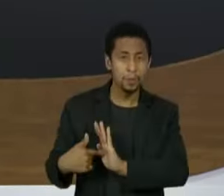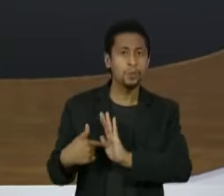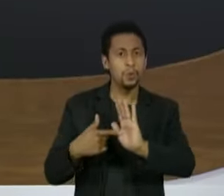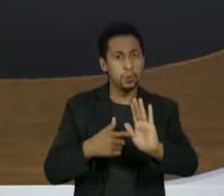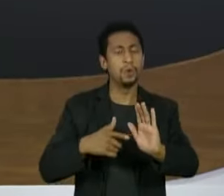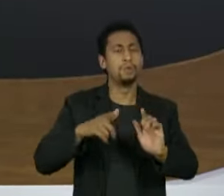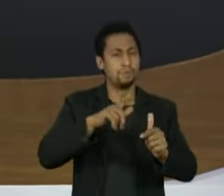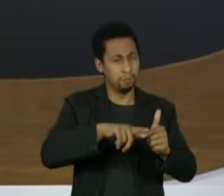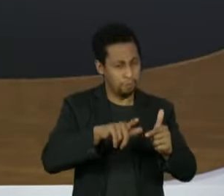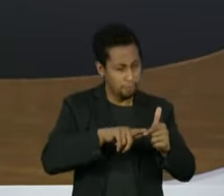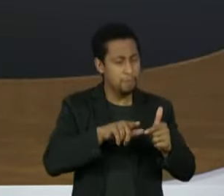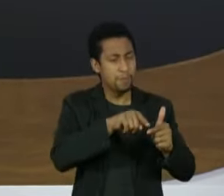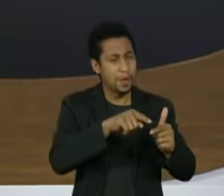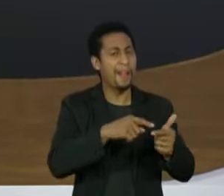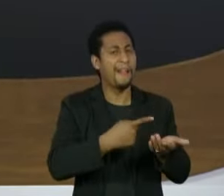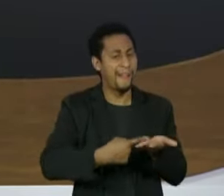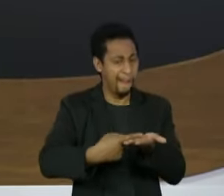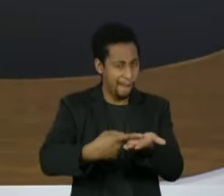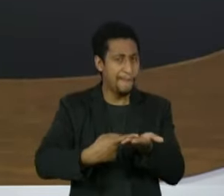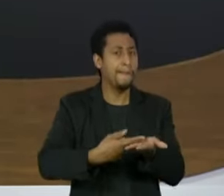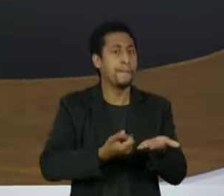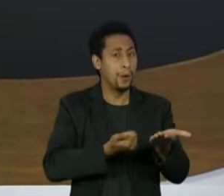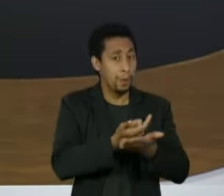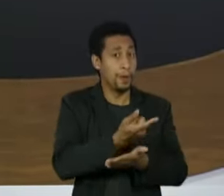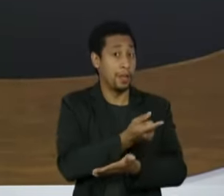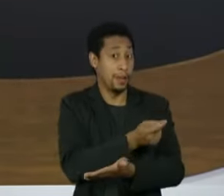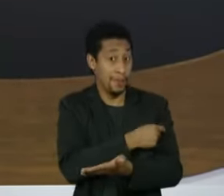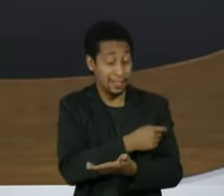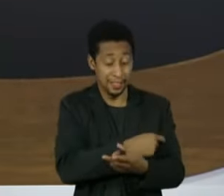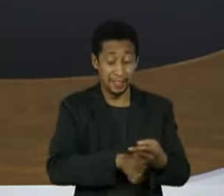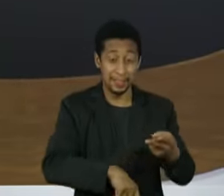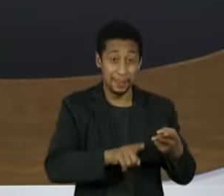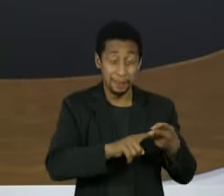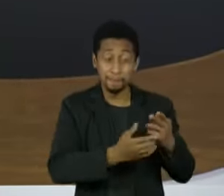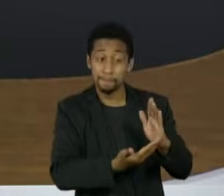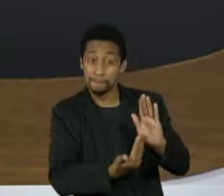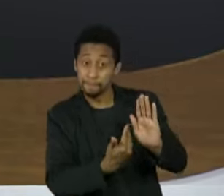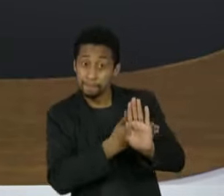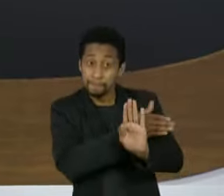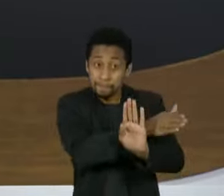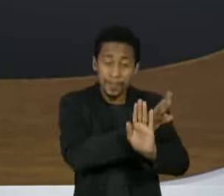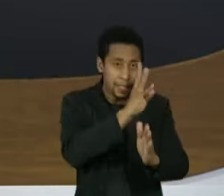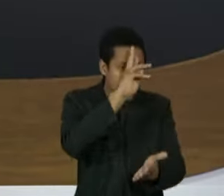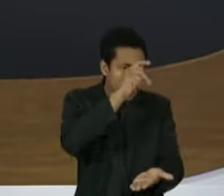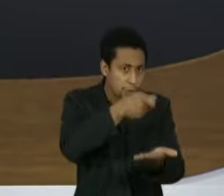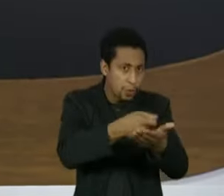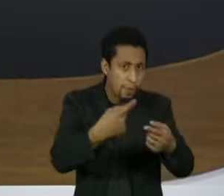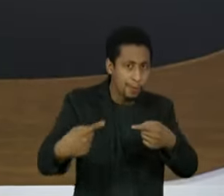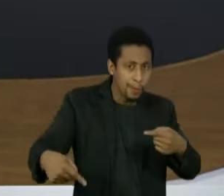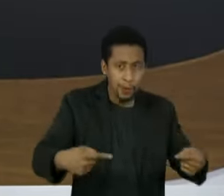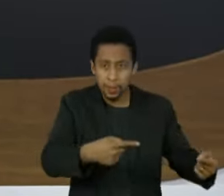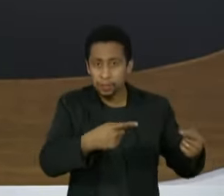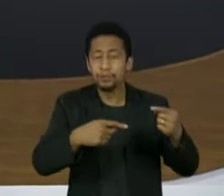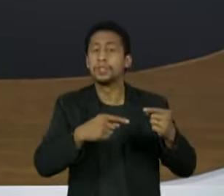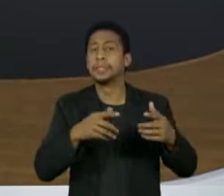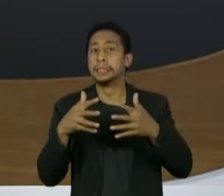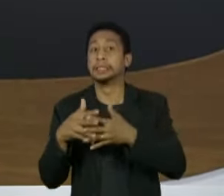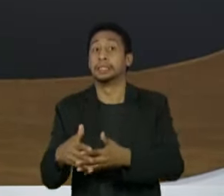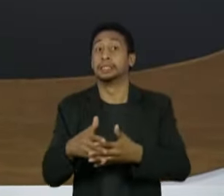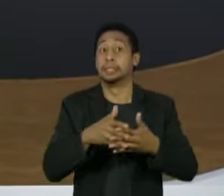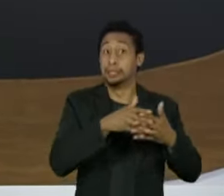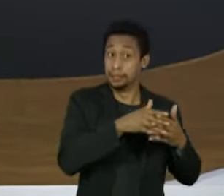revelados detalhes de negociações para compra de vacinas e bastidores de decisões políticas que tiveram implicação